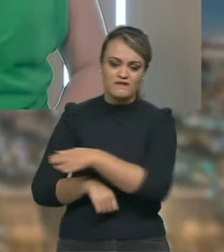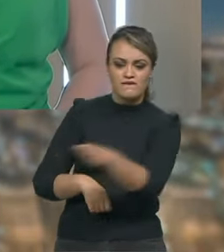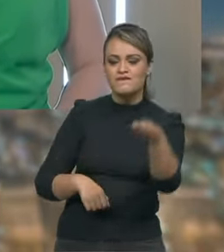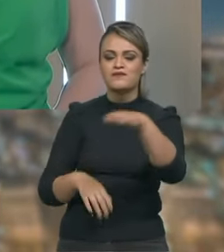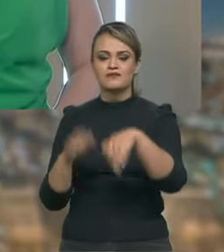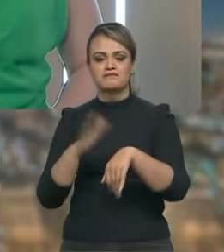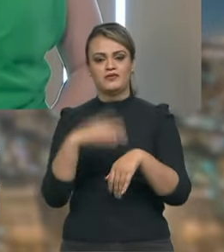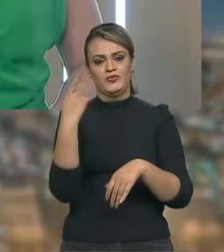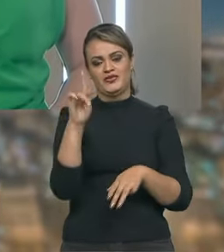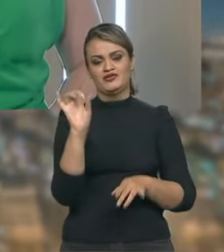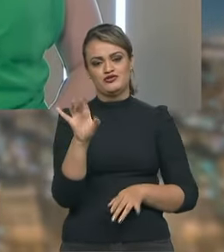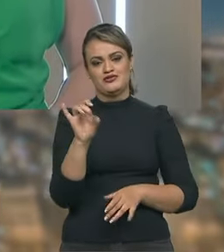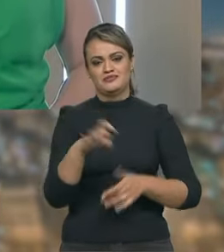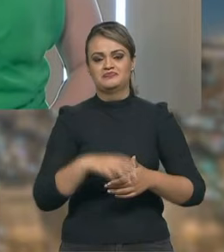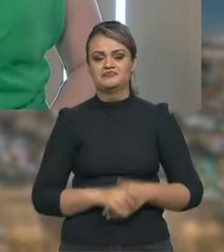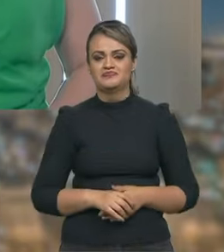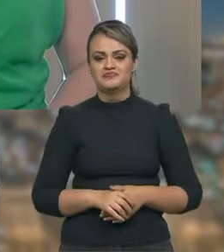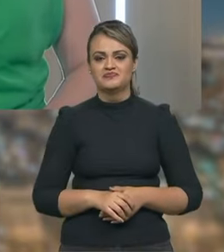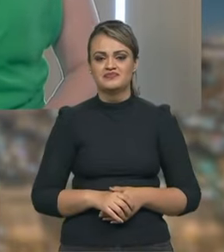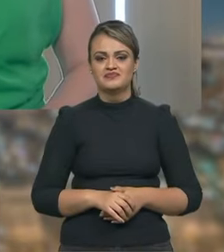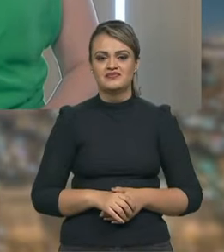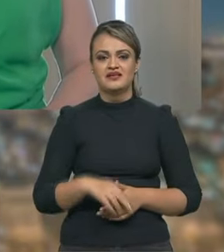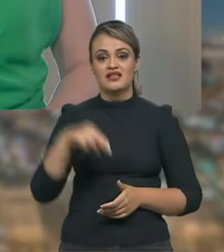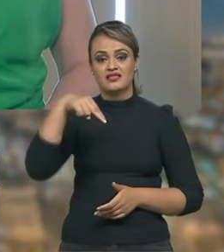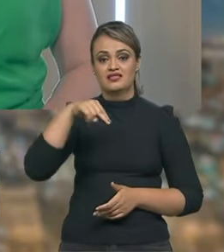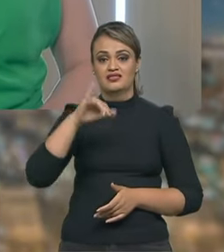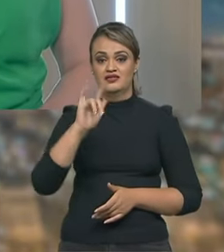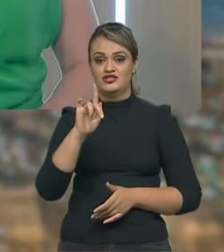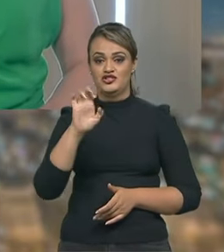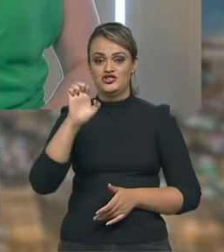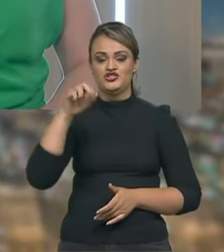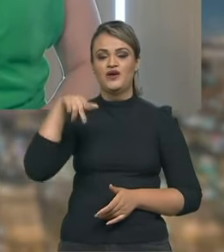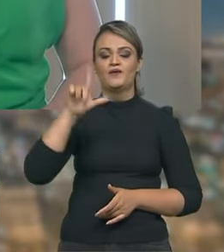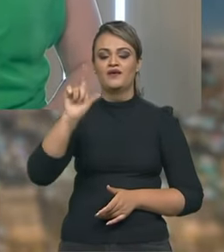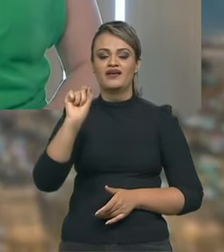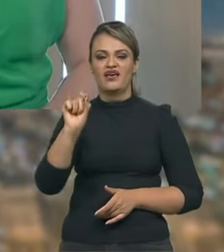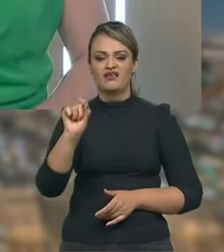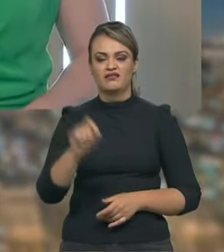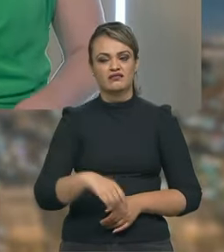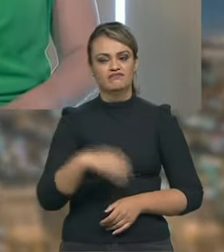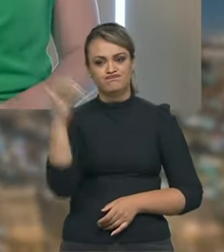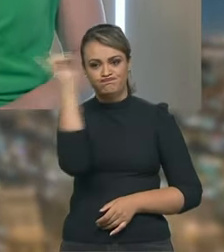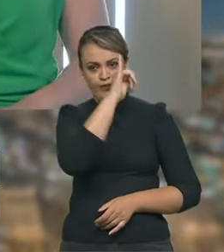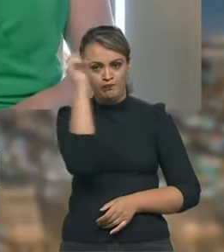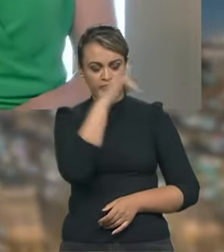tem que fazer tudo por eles Nigel Mansell é? uma baca